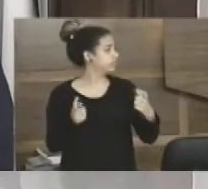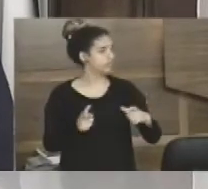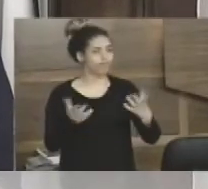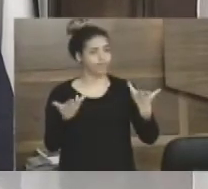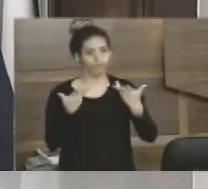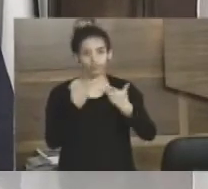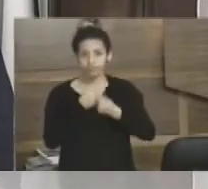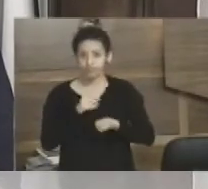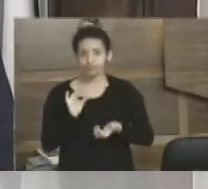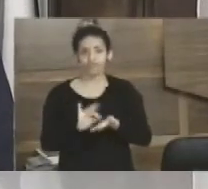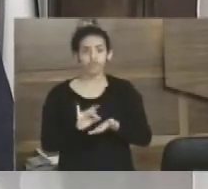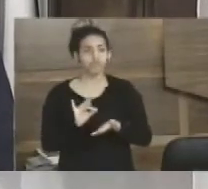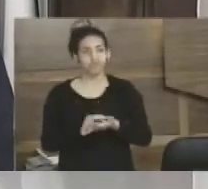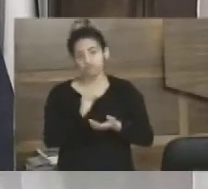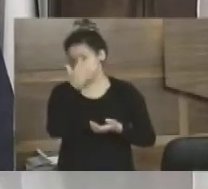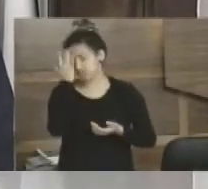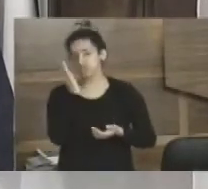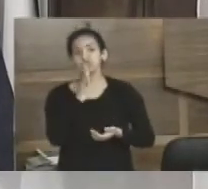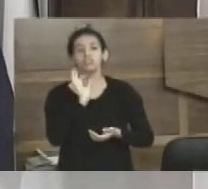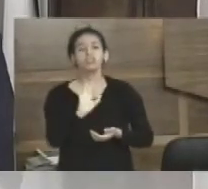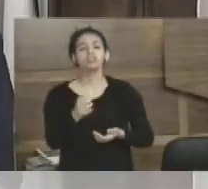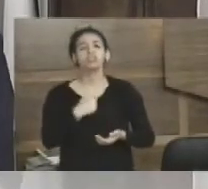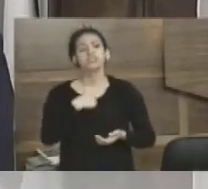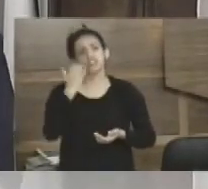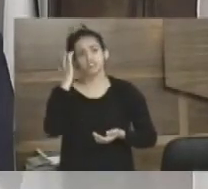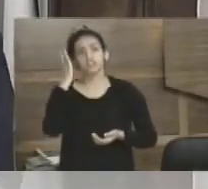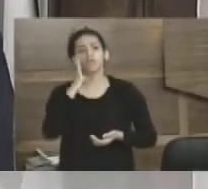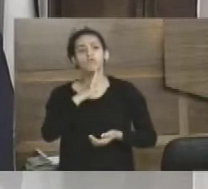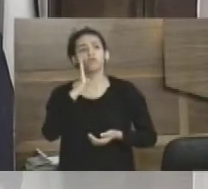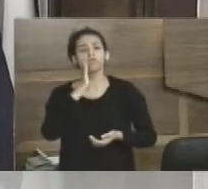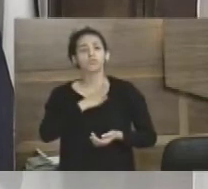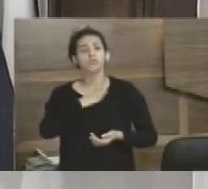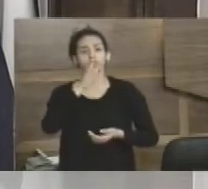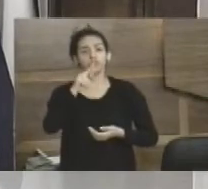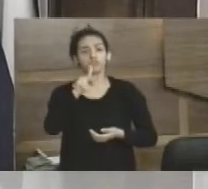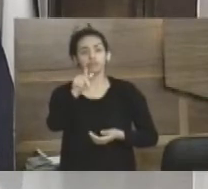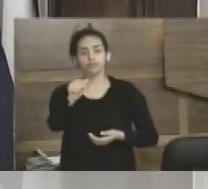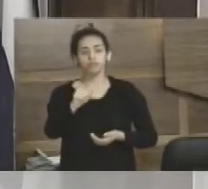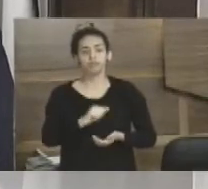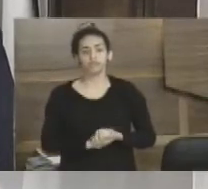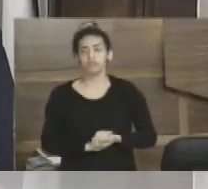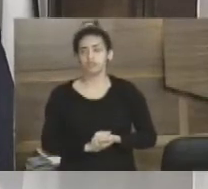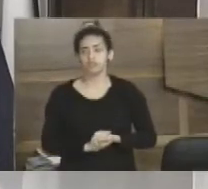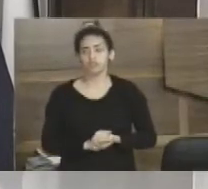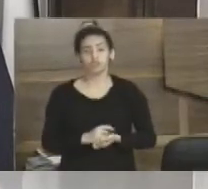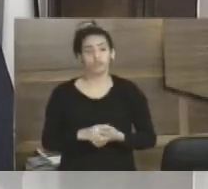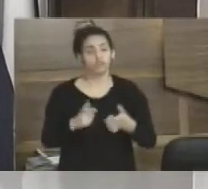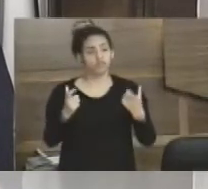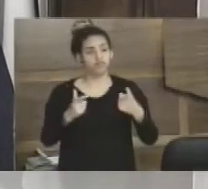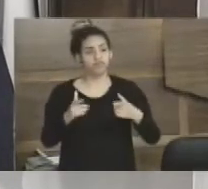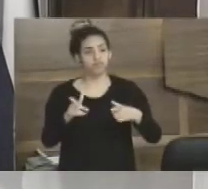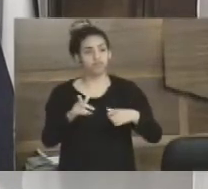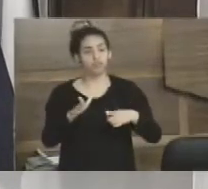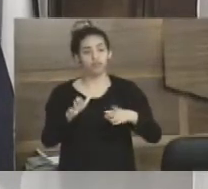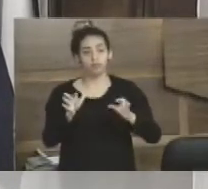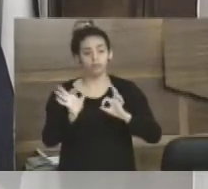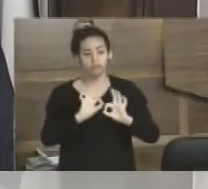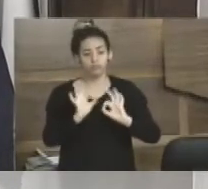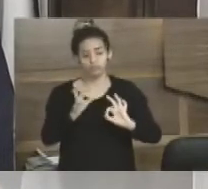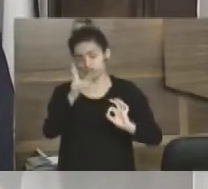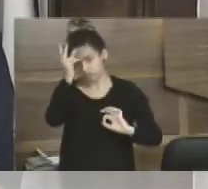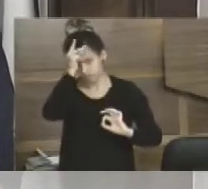físico maravilhoso, quem não conheceu, eu acho que deveria conhecer a nossa UPA, acho que é um grande projeto do nosso